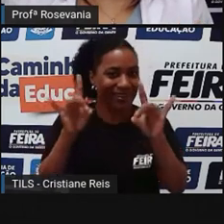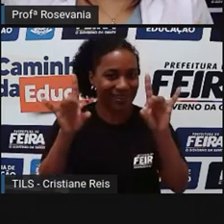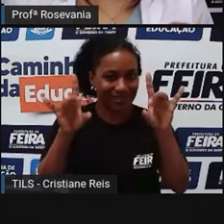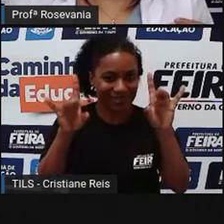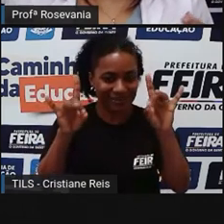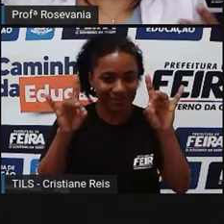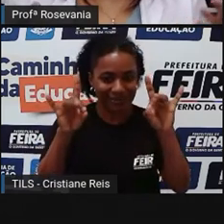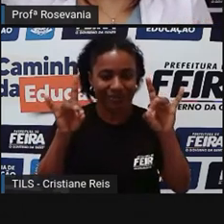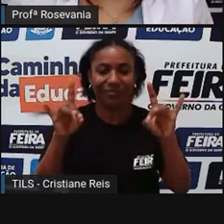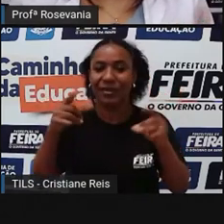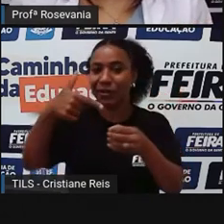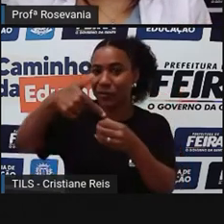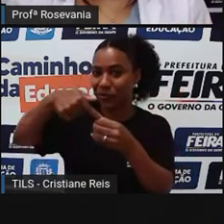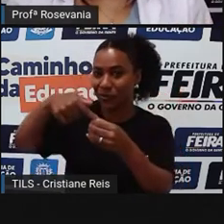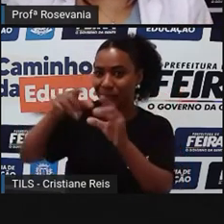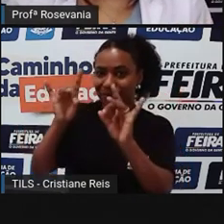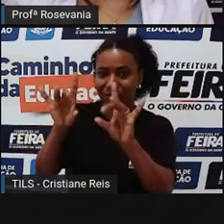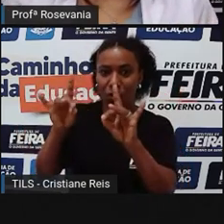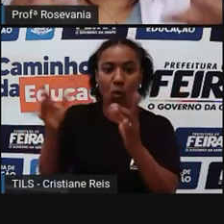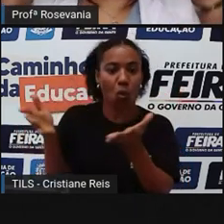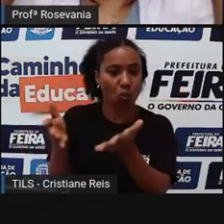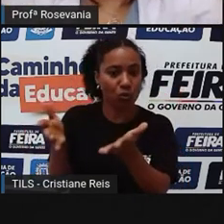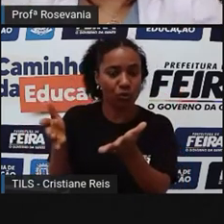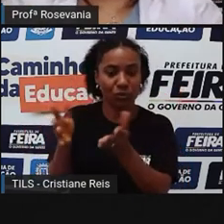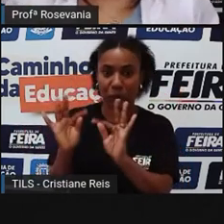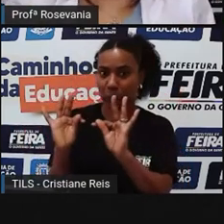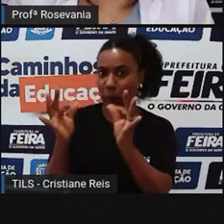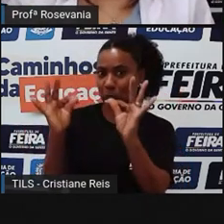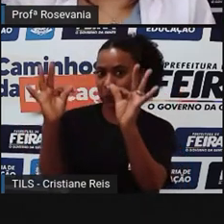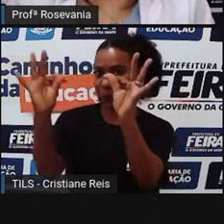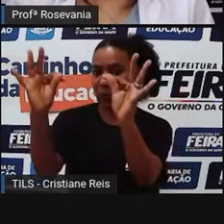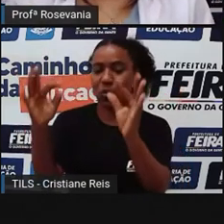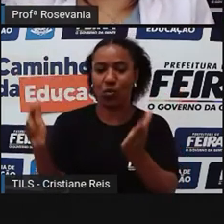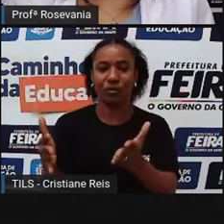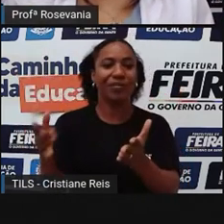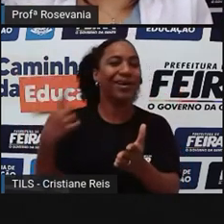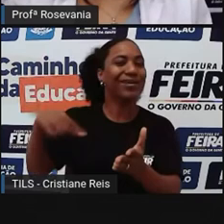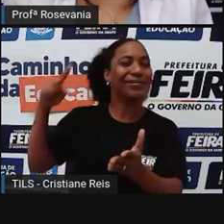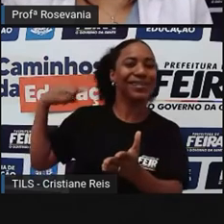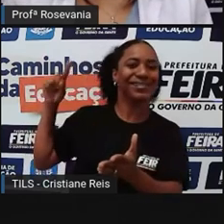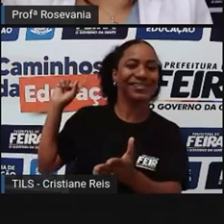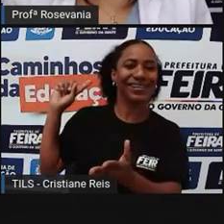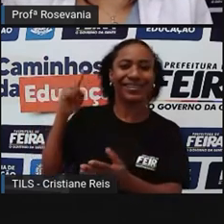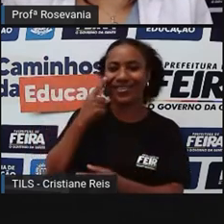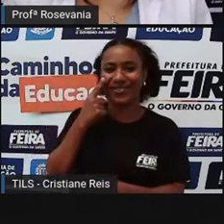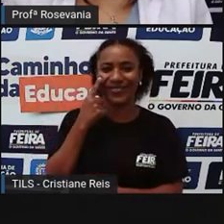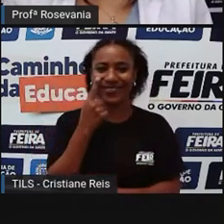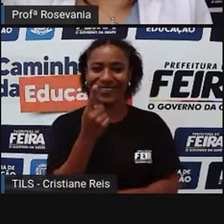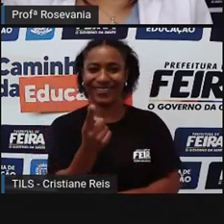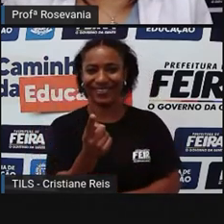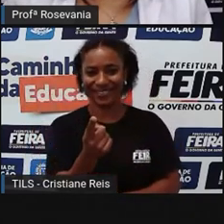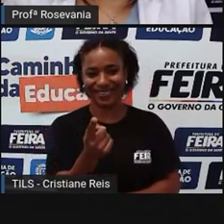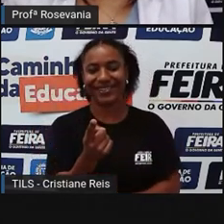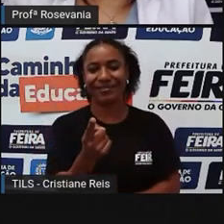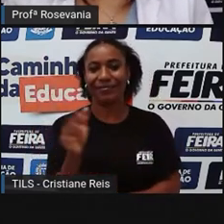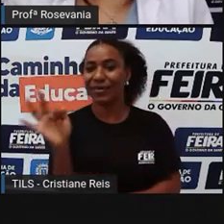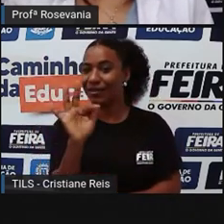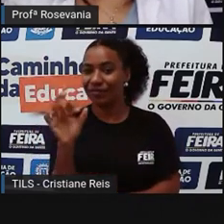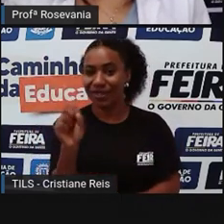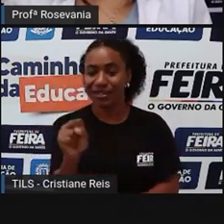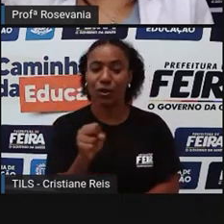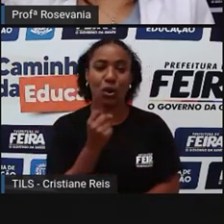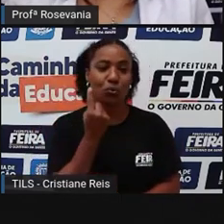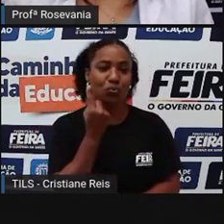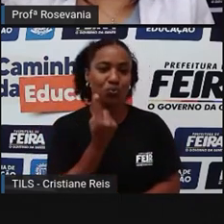com aquelas bombas até do GMV, que é aquele negócio grandão, diferente. Aí você lembrar que Feira de Santana tinha